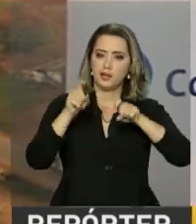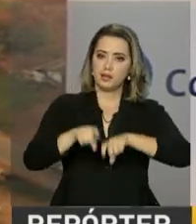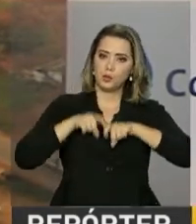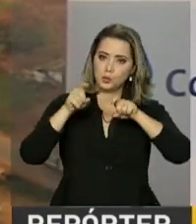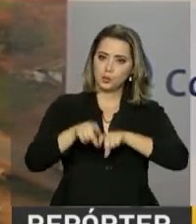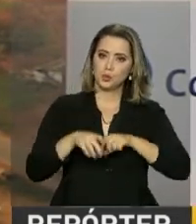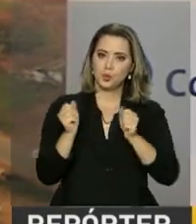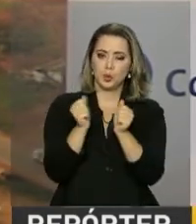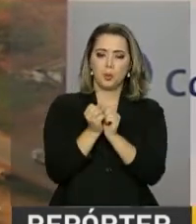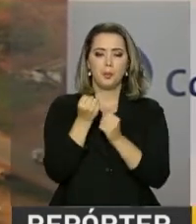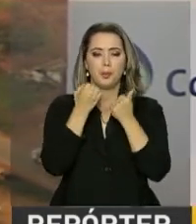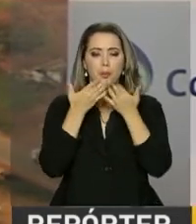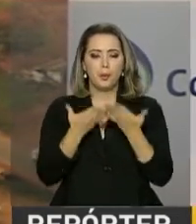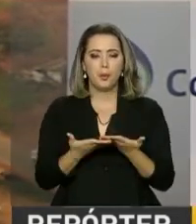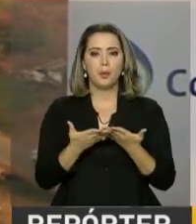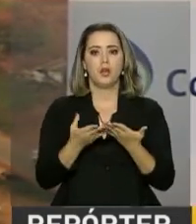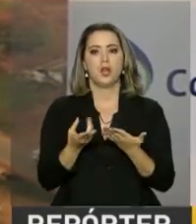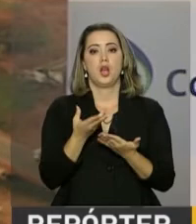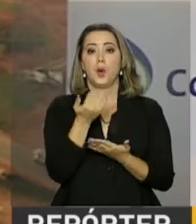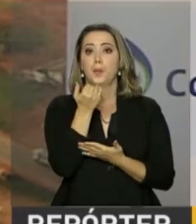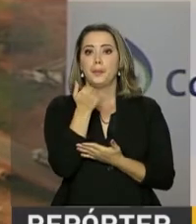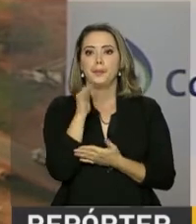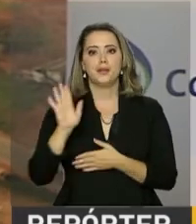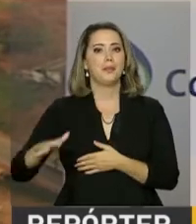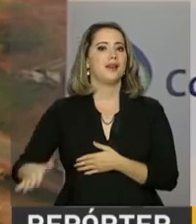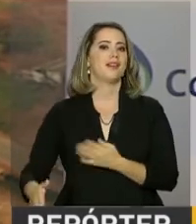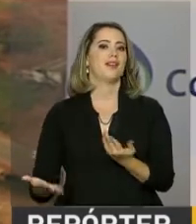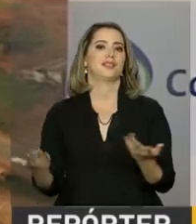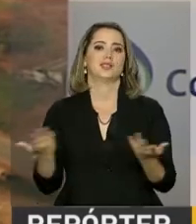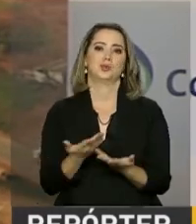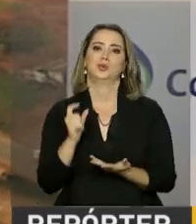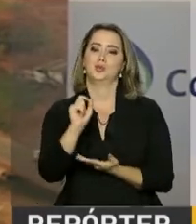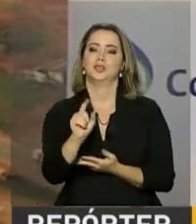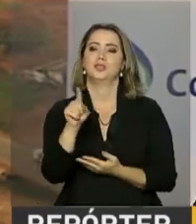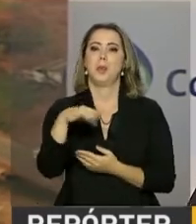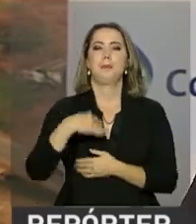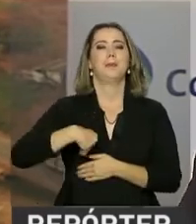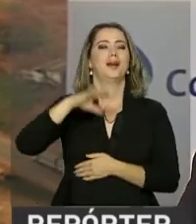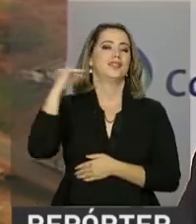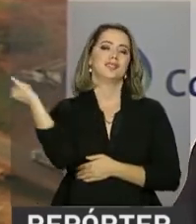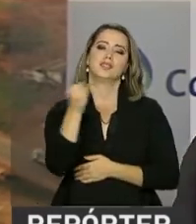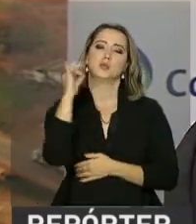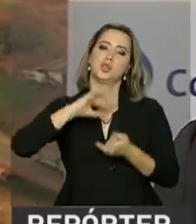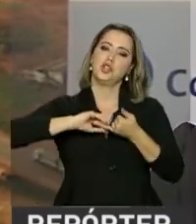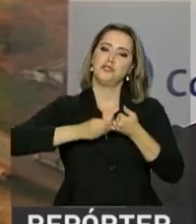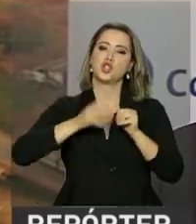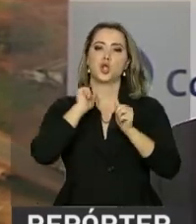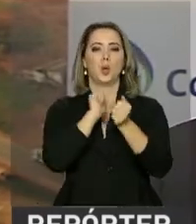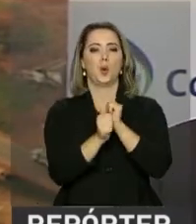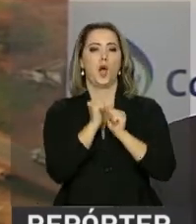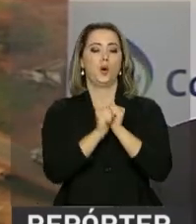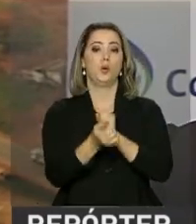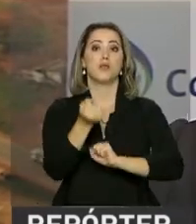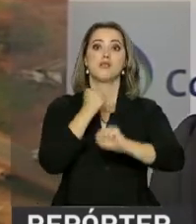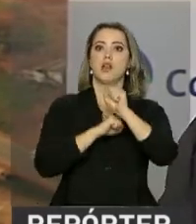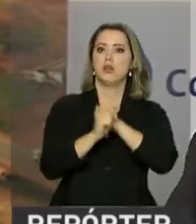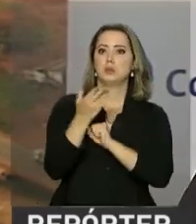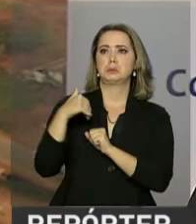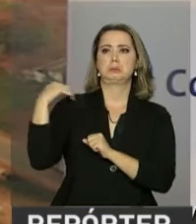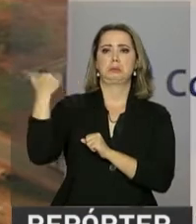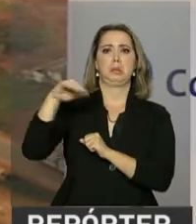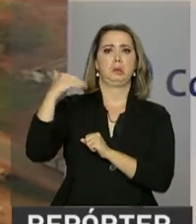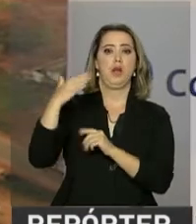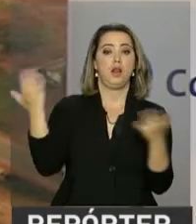além de levar comida barata na mesa da população urbana. Esse que é o mais importante, o feijão, o arroz, que ano passado estava lá em cima,